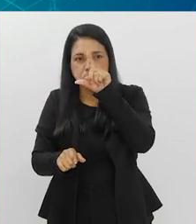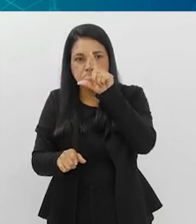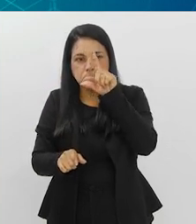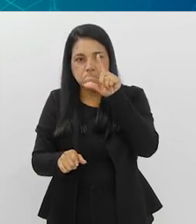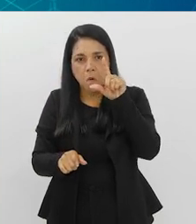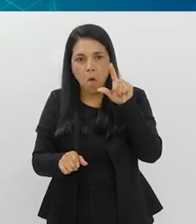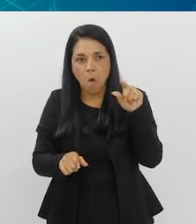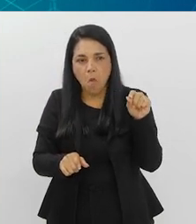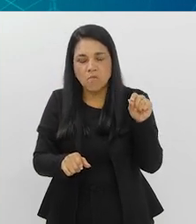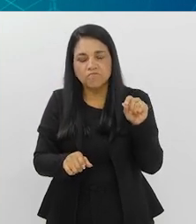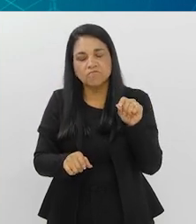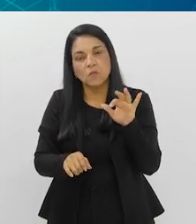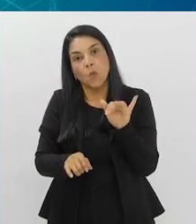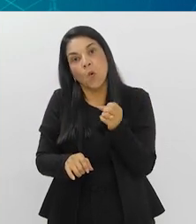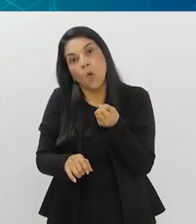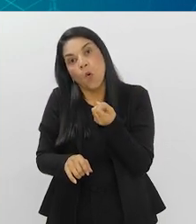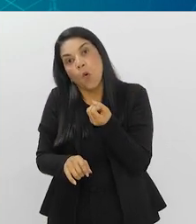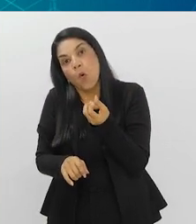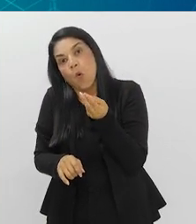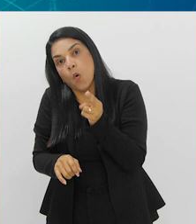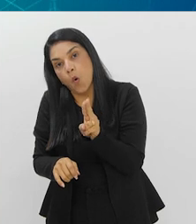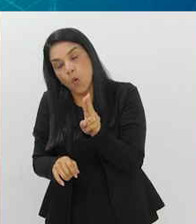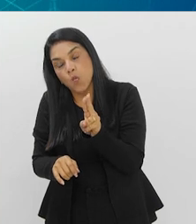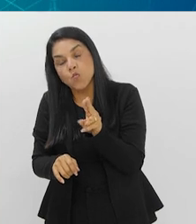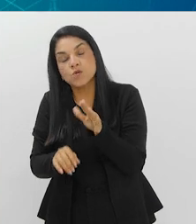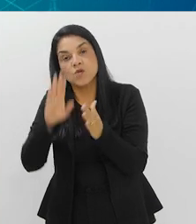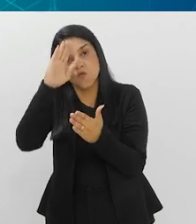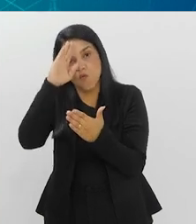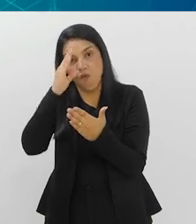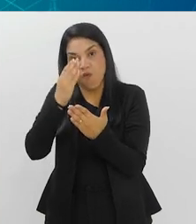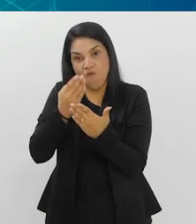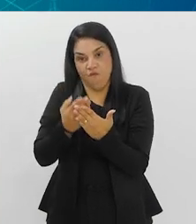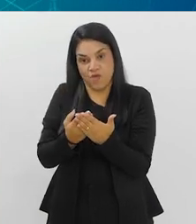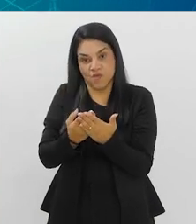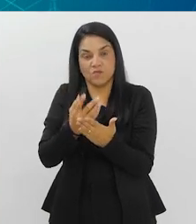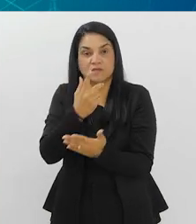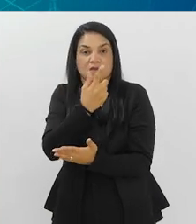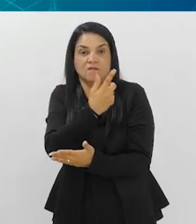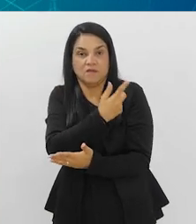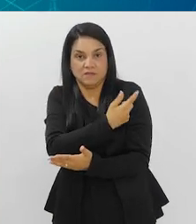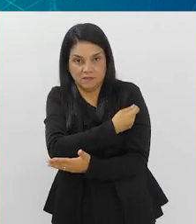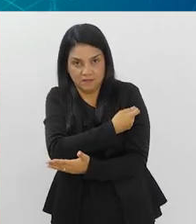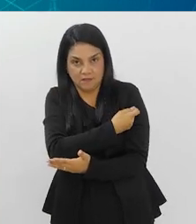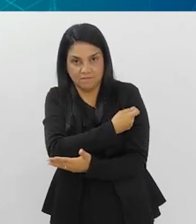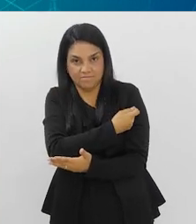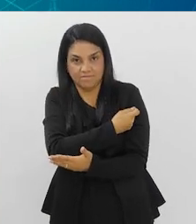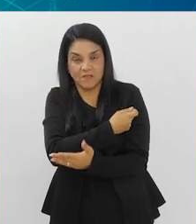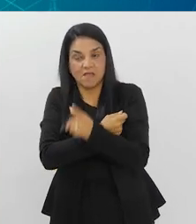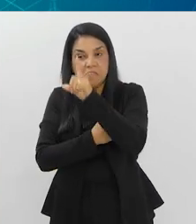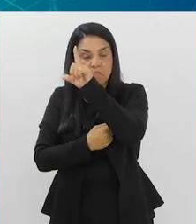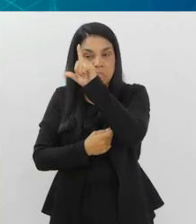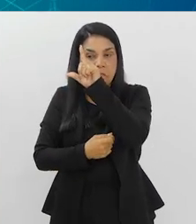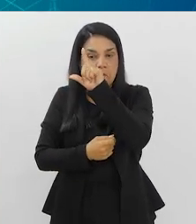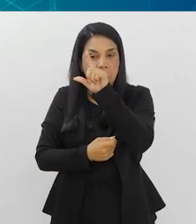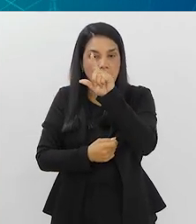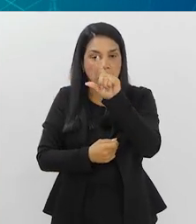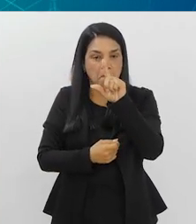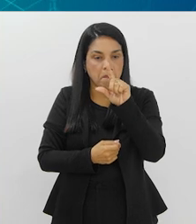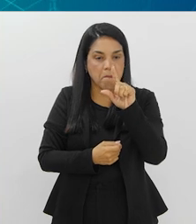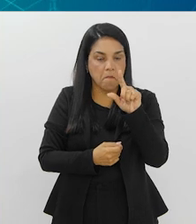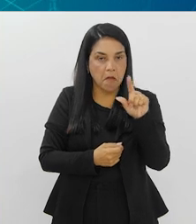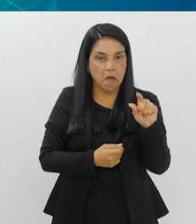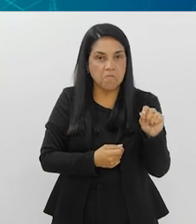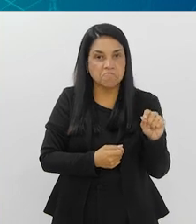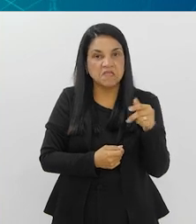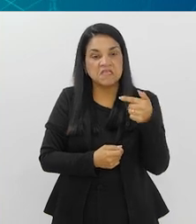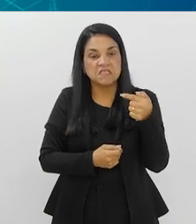Aliás, todos que confiam na vacina e não na importância, isso cai e